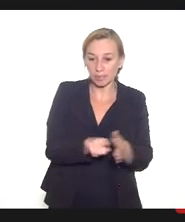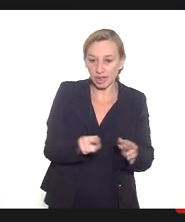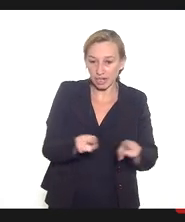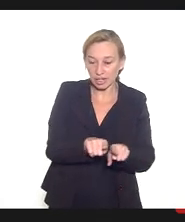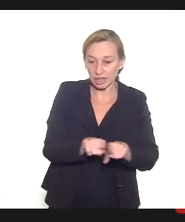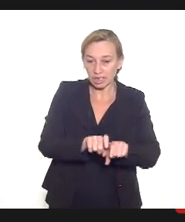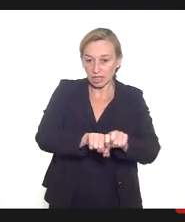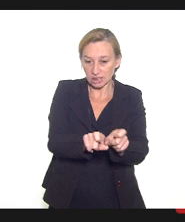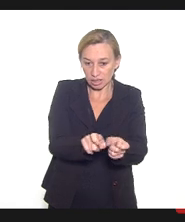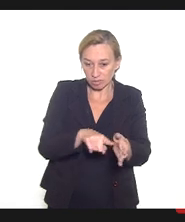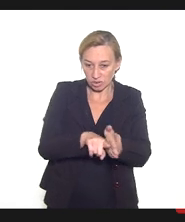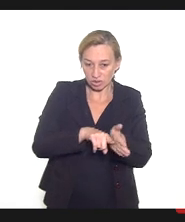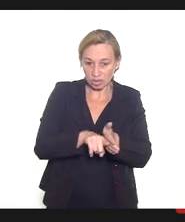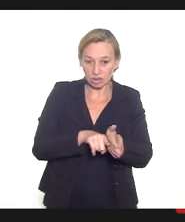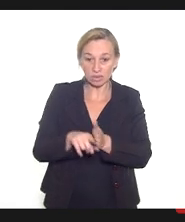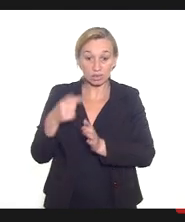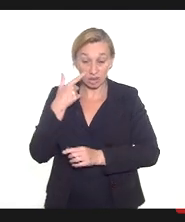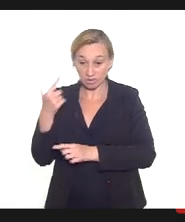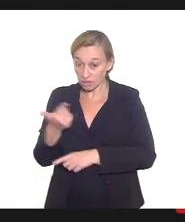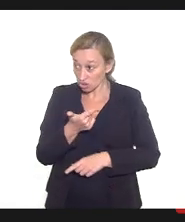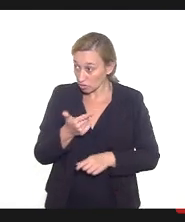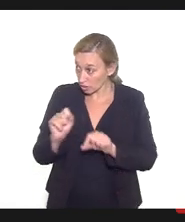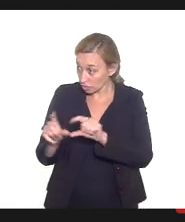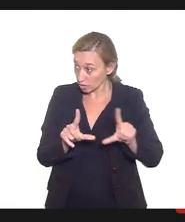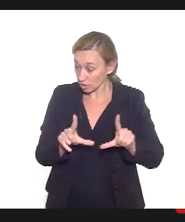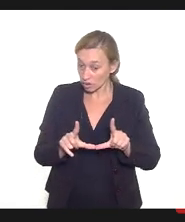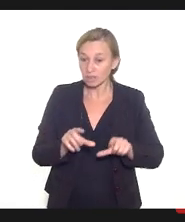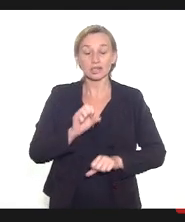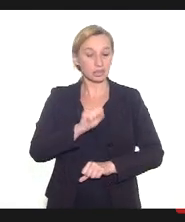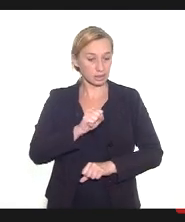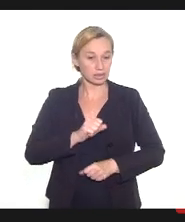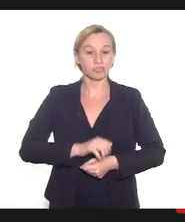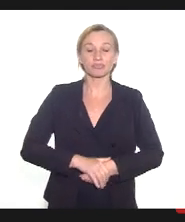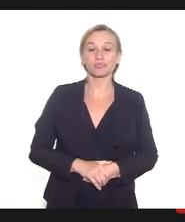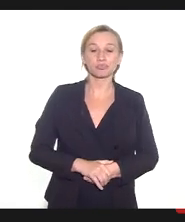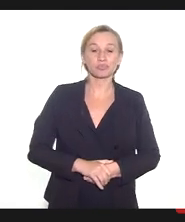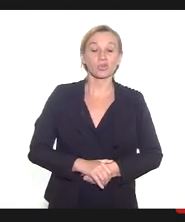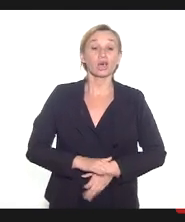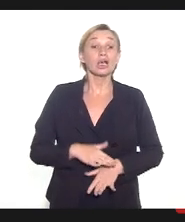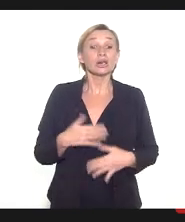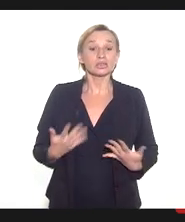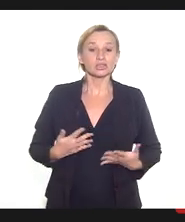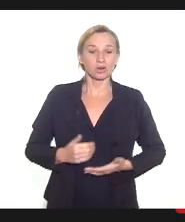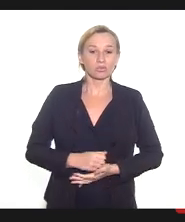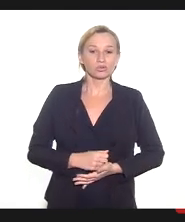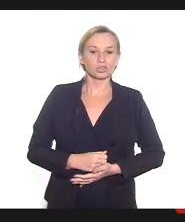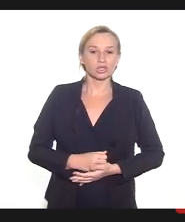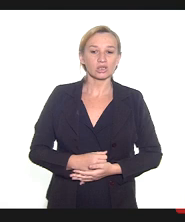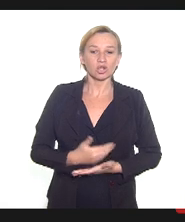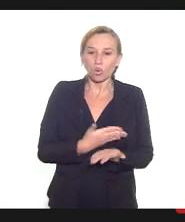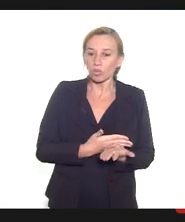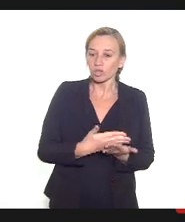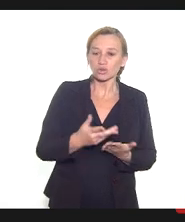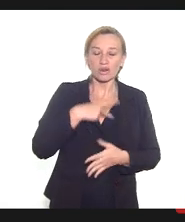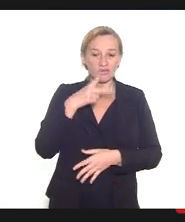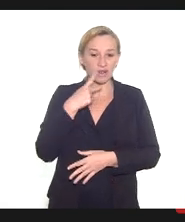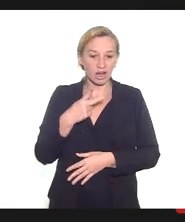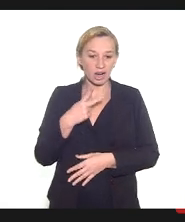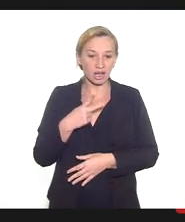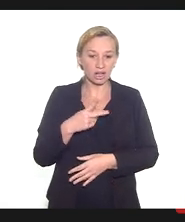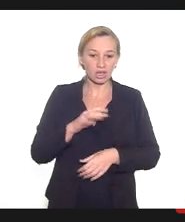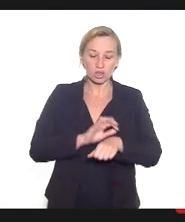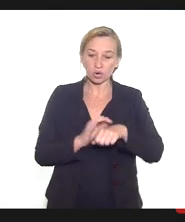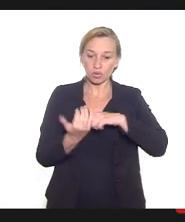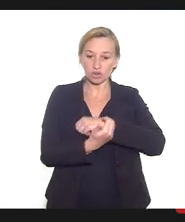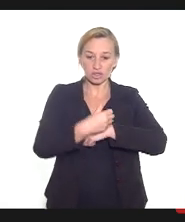só se está passando a apresentação, está passando? Está, sim, senhora. Então, quando a gente começou a falar de Covid-19